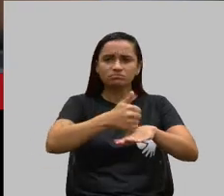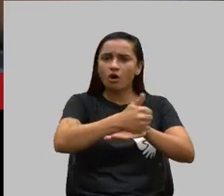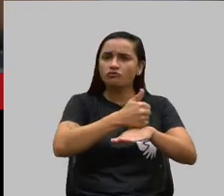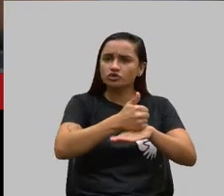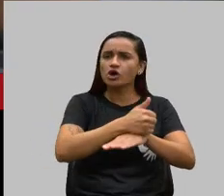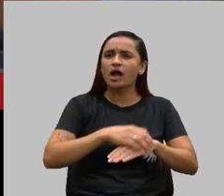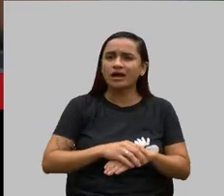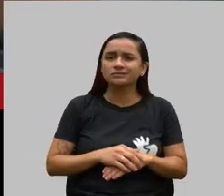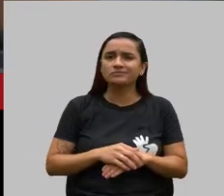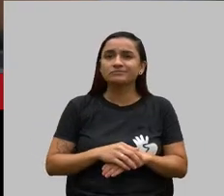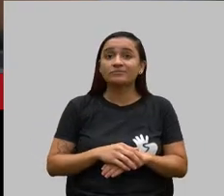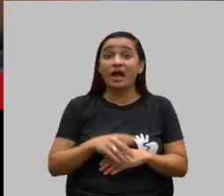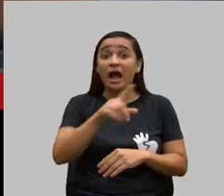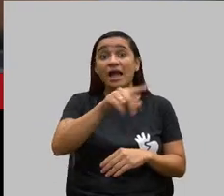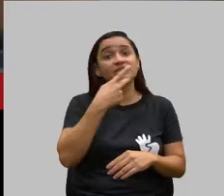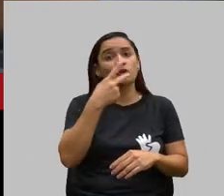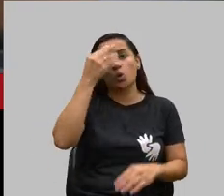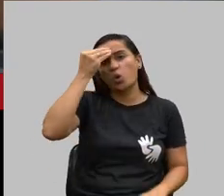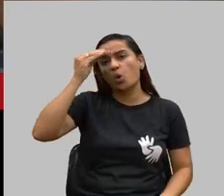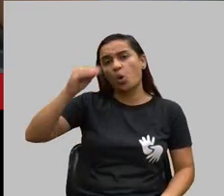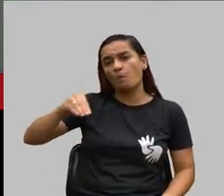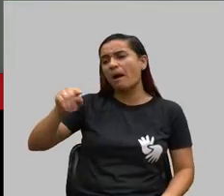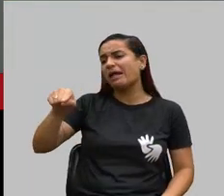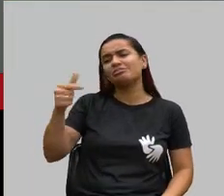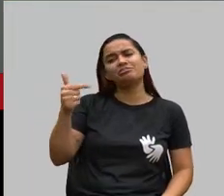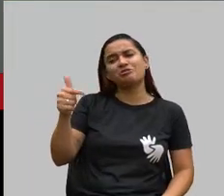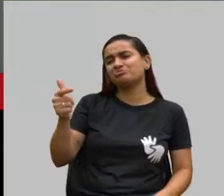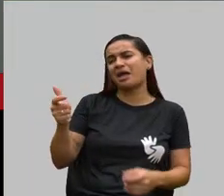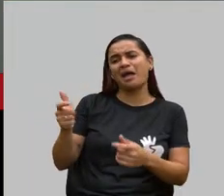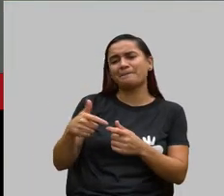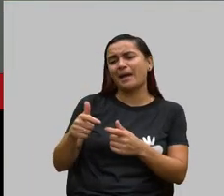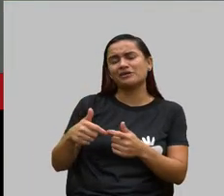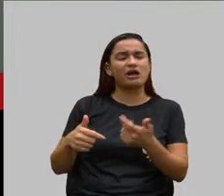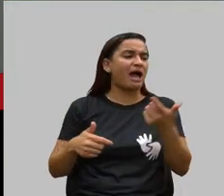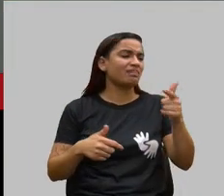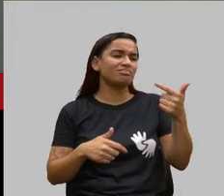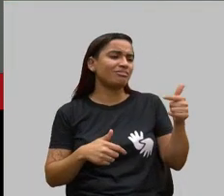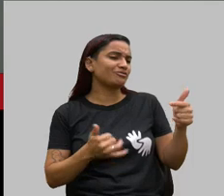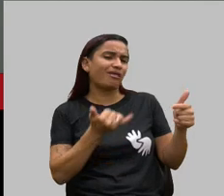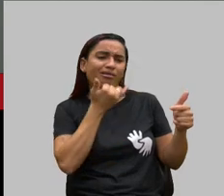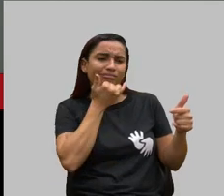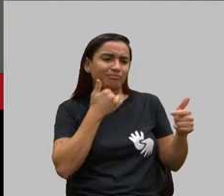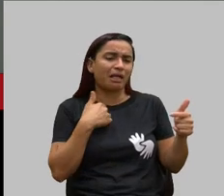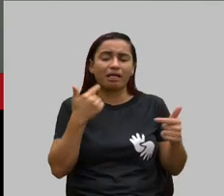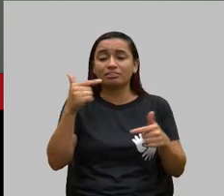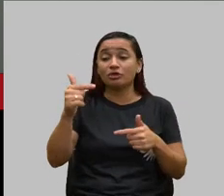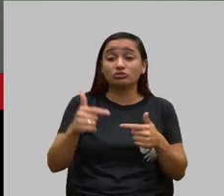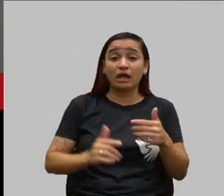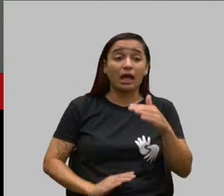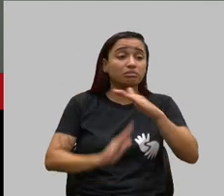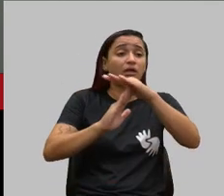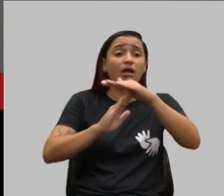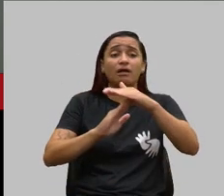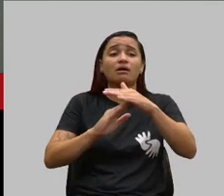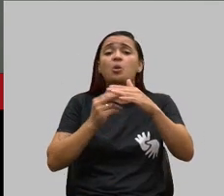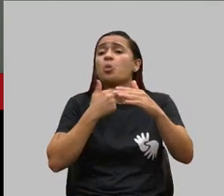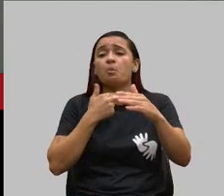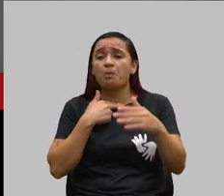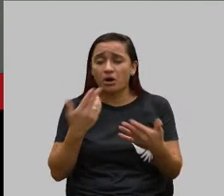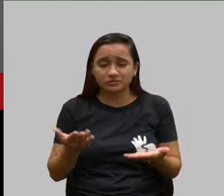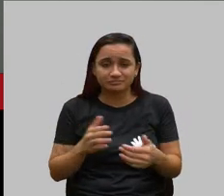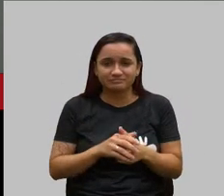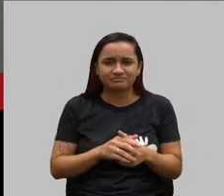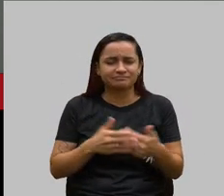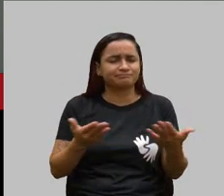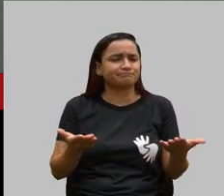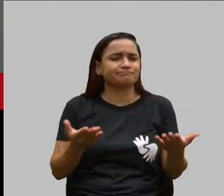aí eles colocam a culpa, ah, não tem, ah, tantas sessões que pode, jogam a culpa nas sessões. É uma